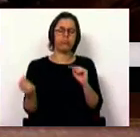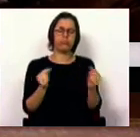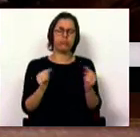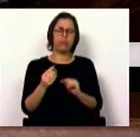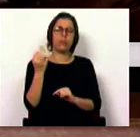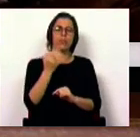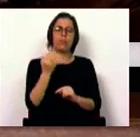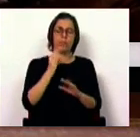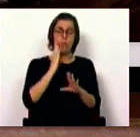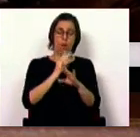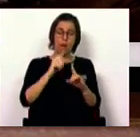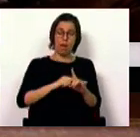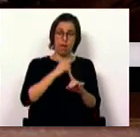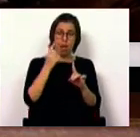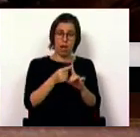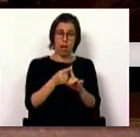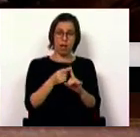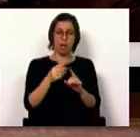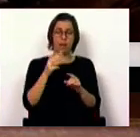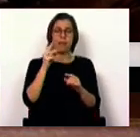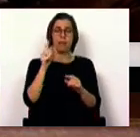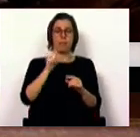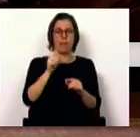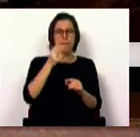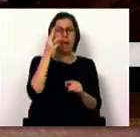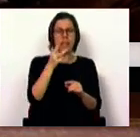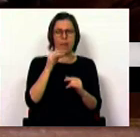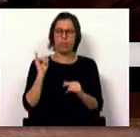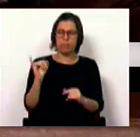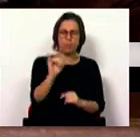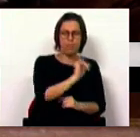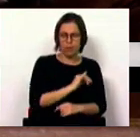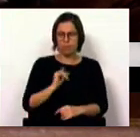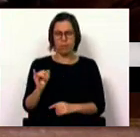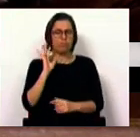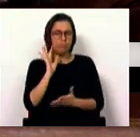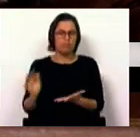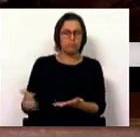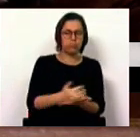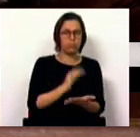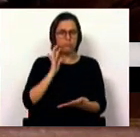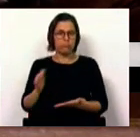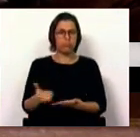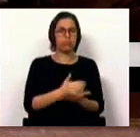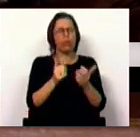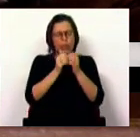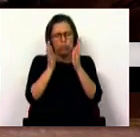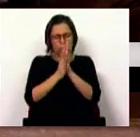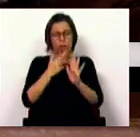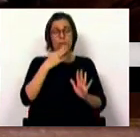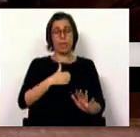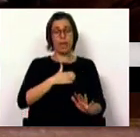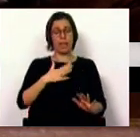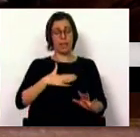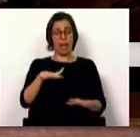tiveram no último ano três rondas sucessivas de auscultação de todas as entidades do